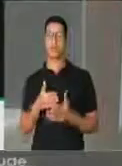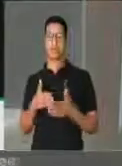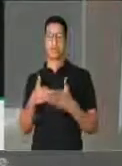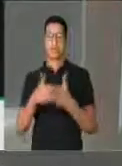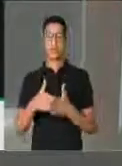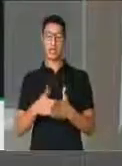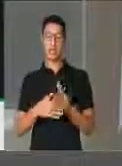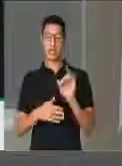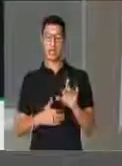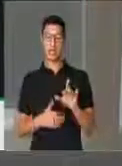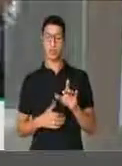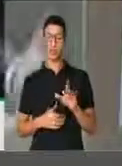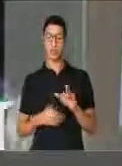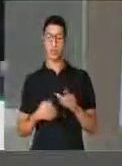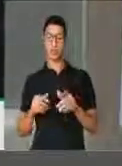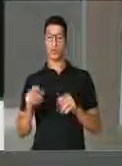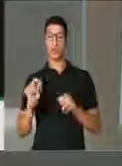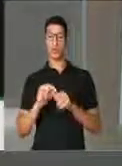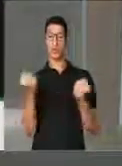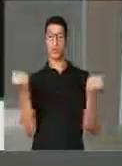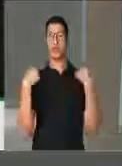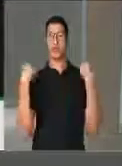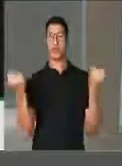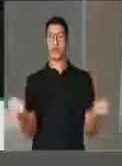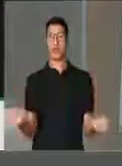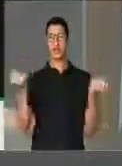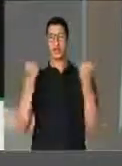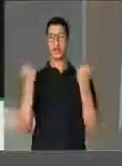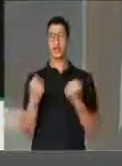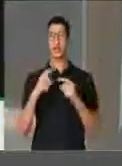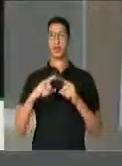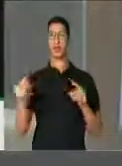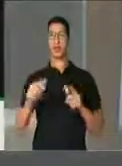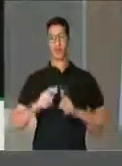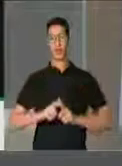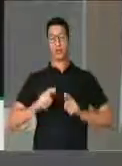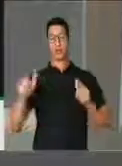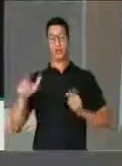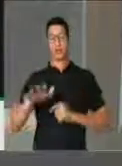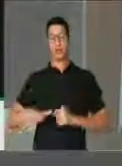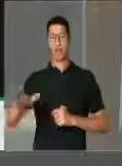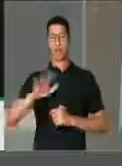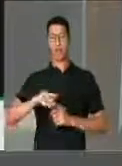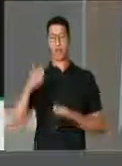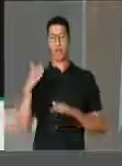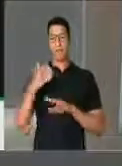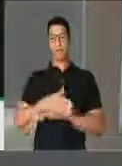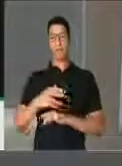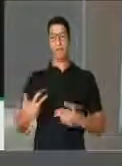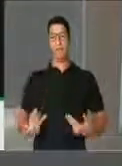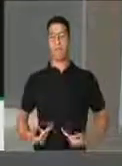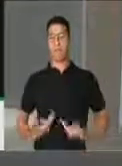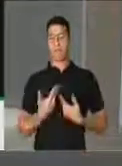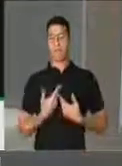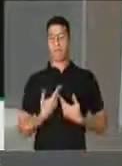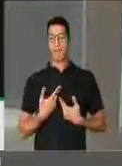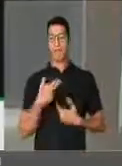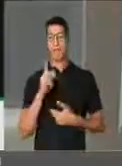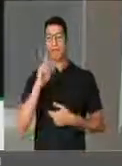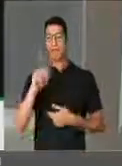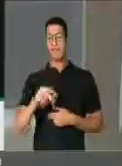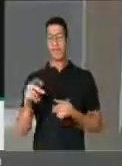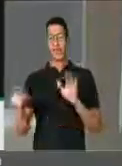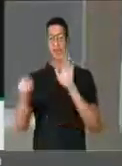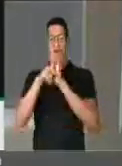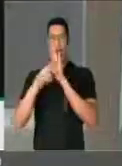limitar ao exercício físico e, na maioria dos casos, a intervenção cirúrgica não é